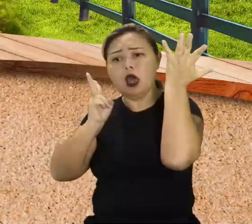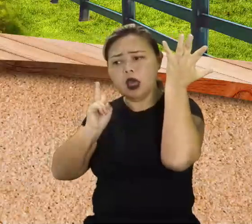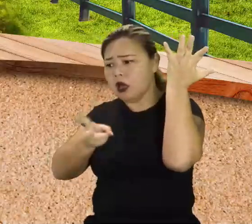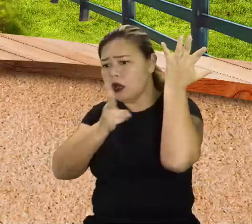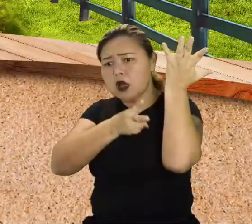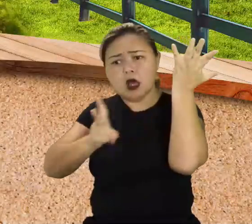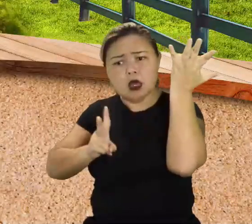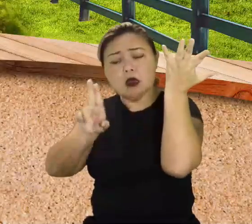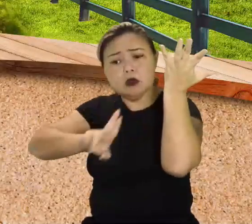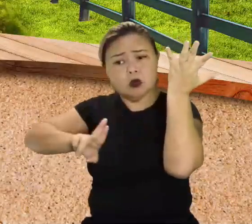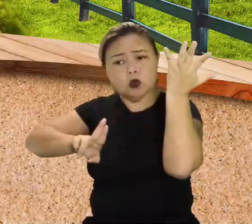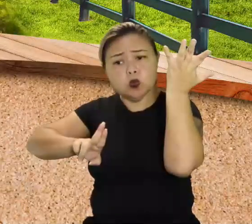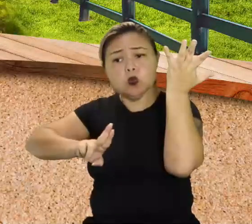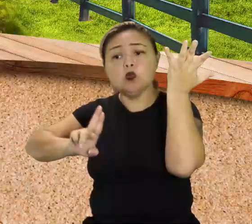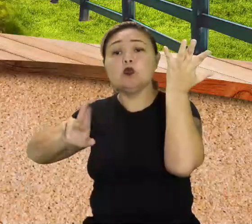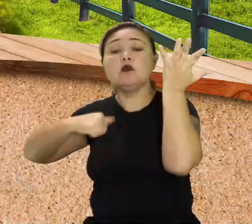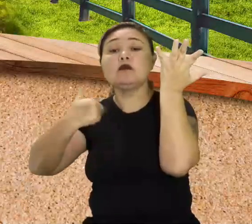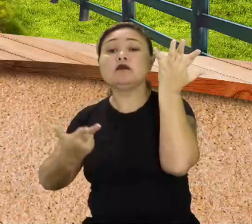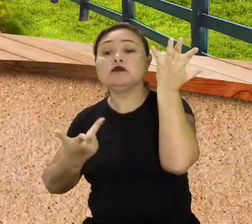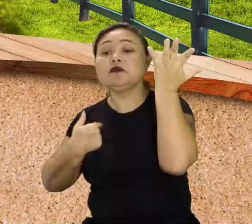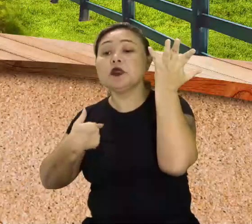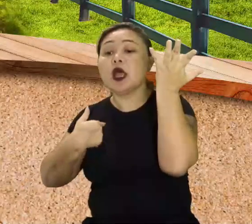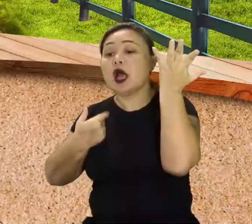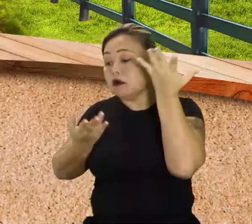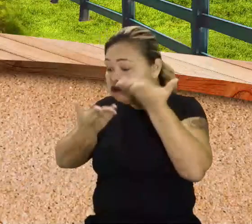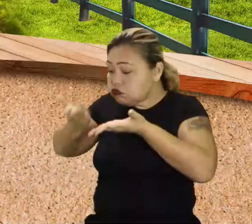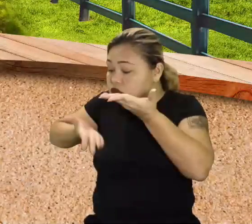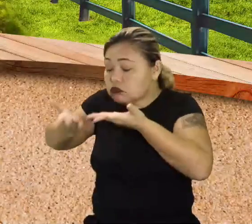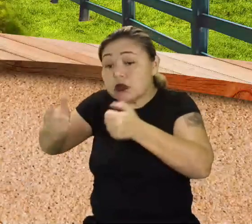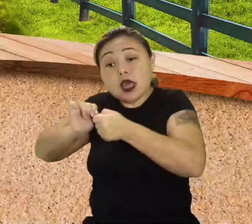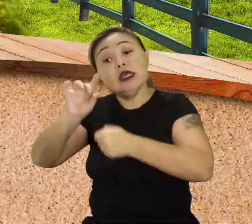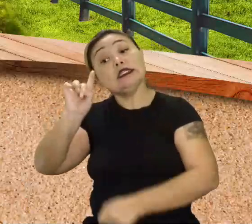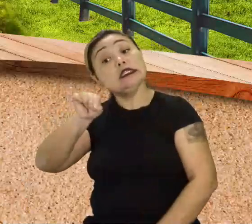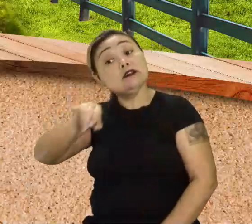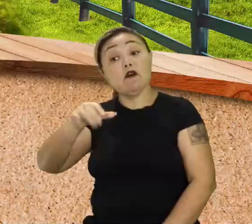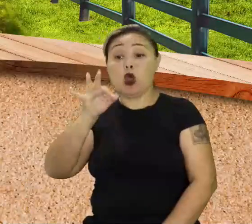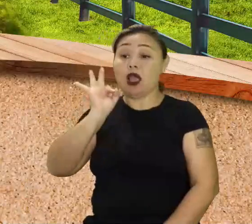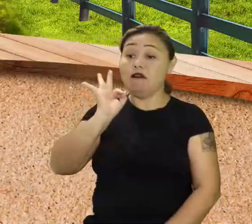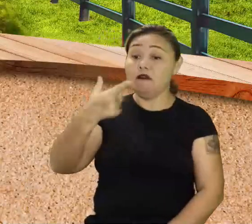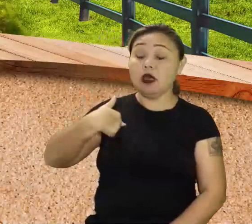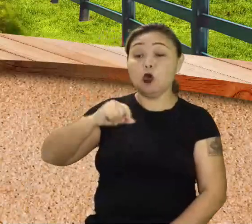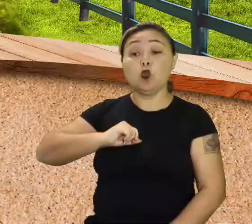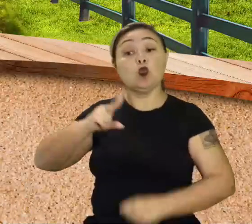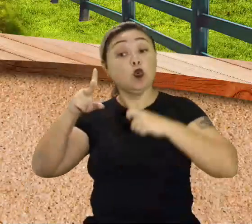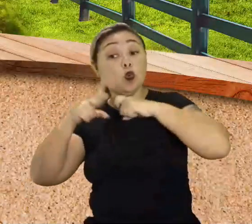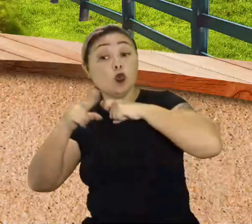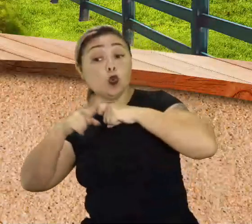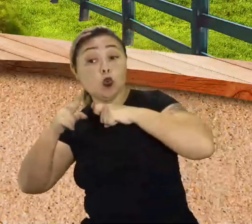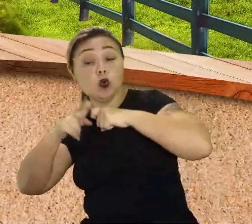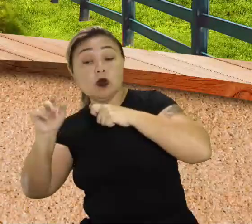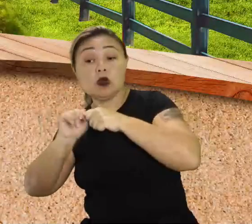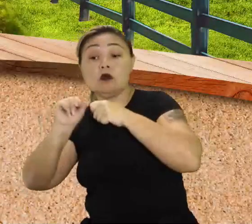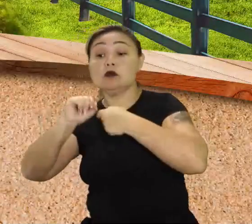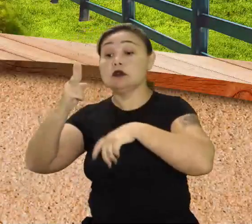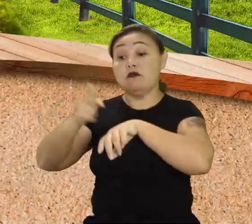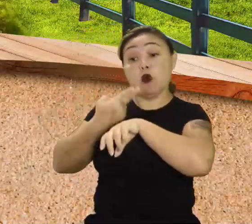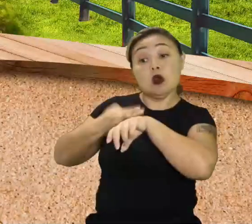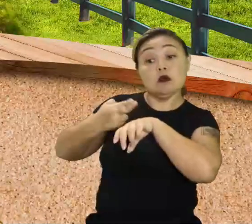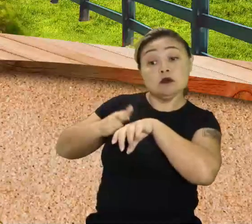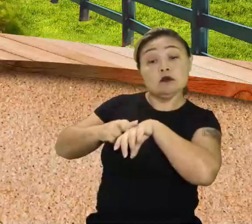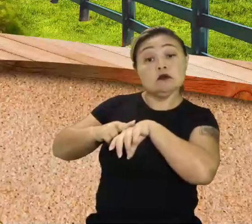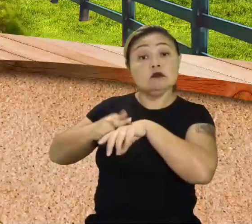obra vai ser utilizada para colher a cultivar. Se for café, se for cupuaçu, se for cacau.